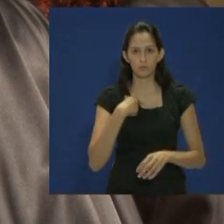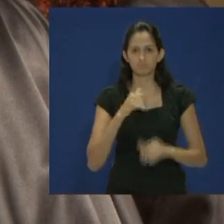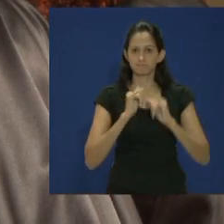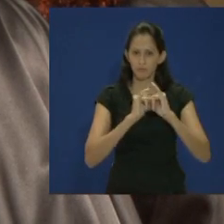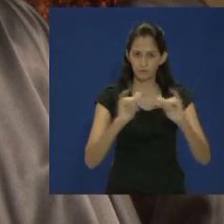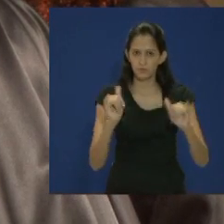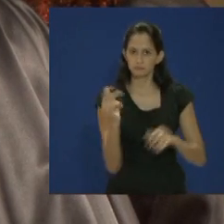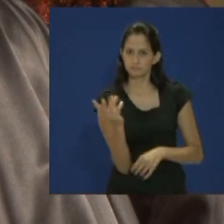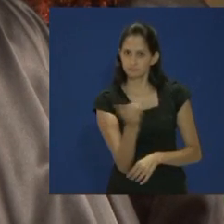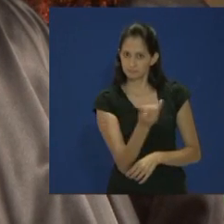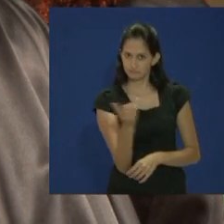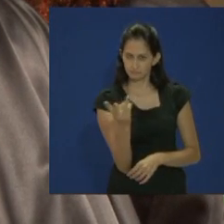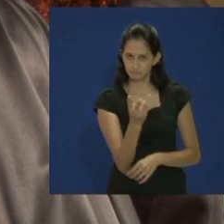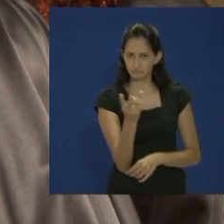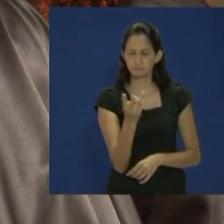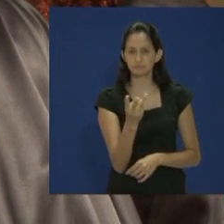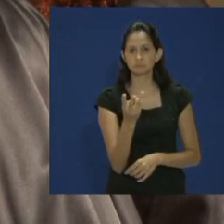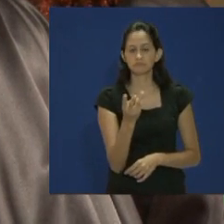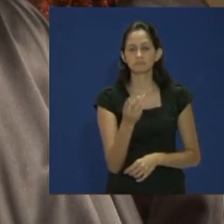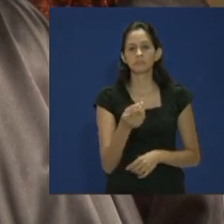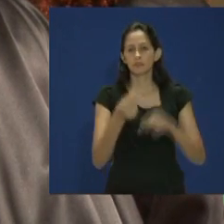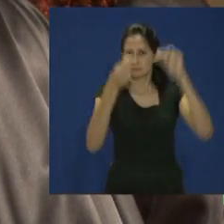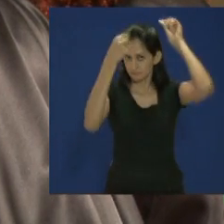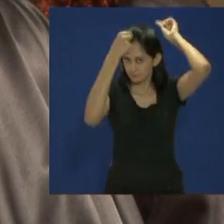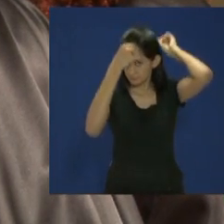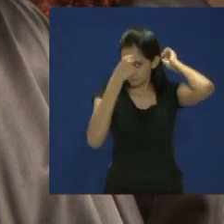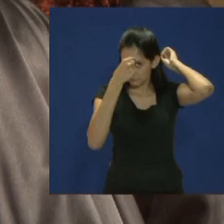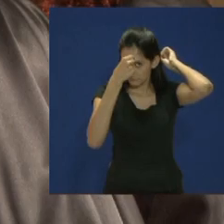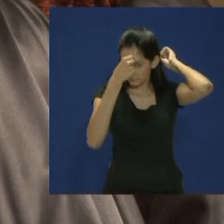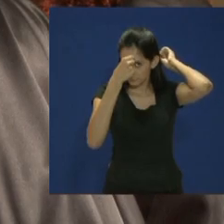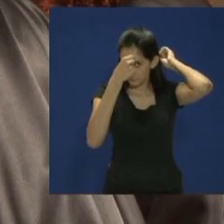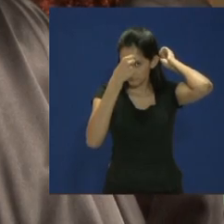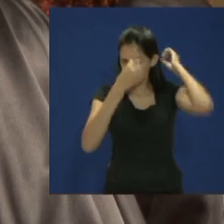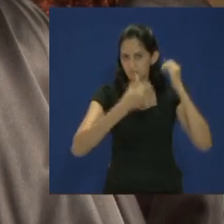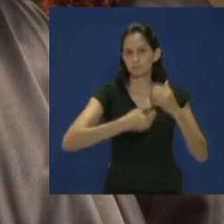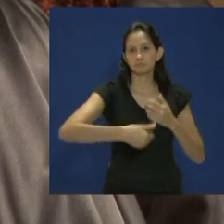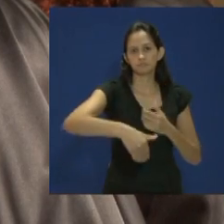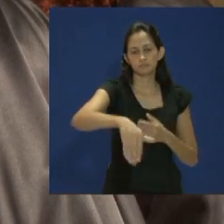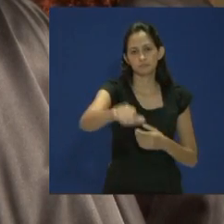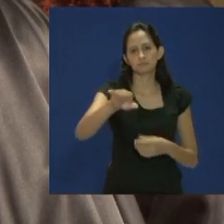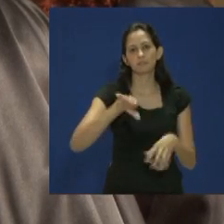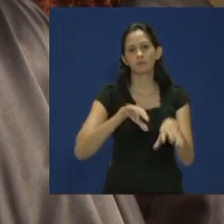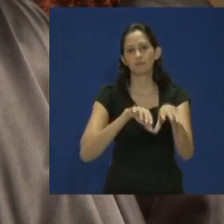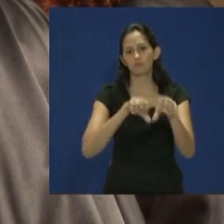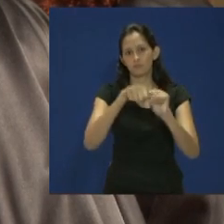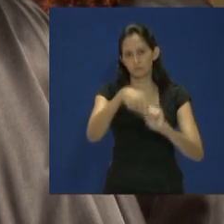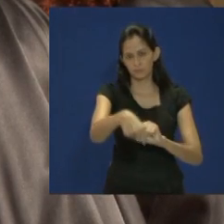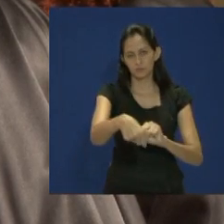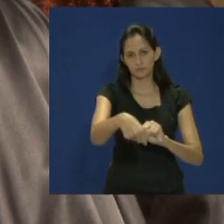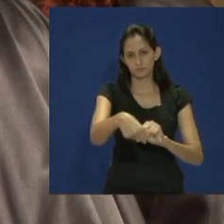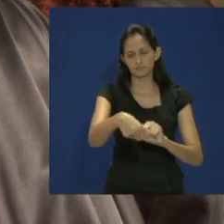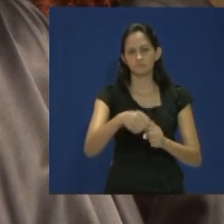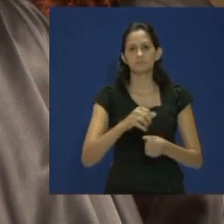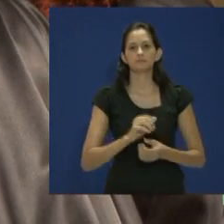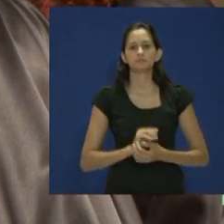o grau a que fizestes jus e pelo qual, doravante, sereis chamados.